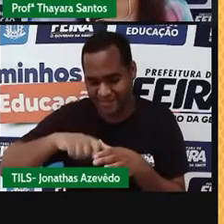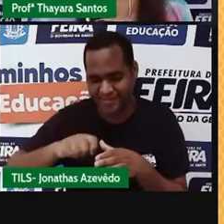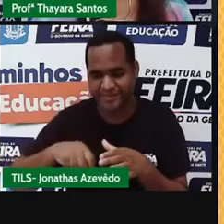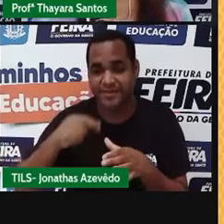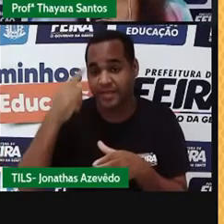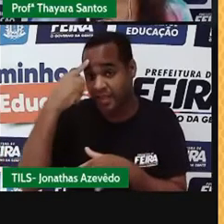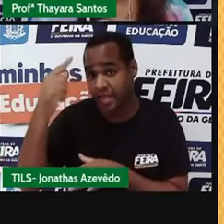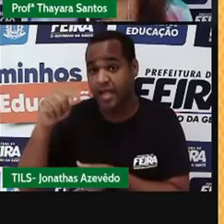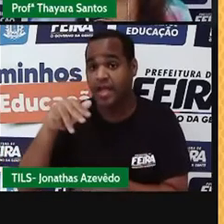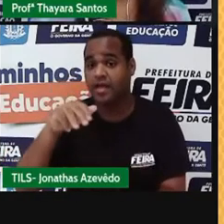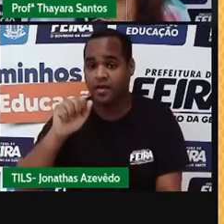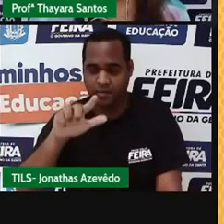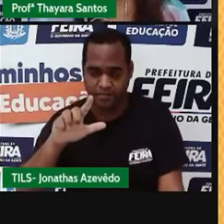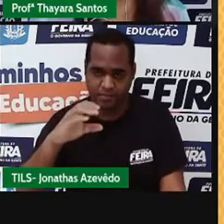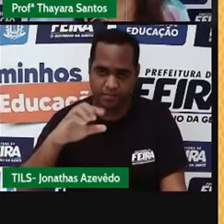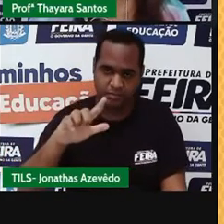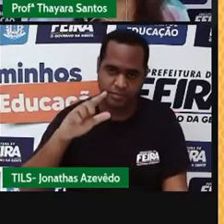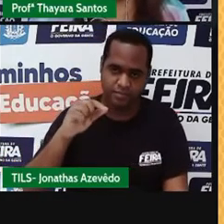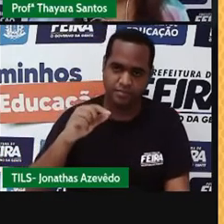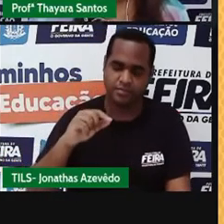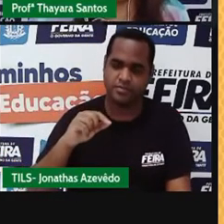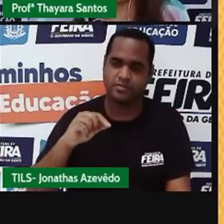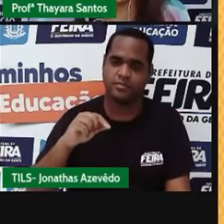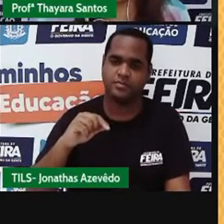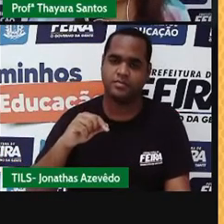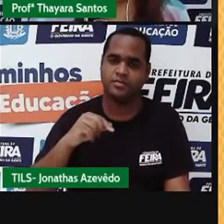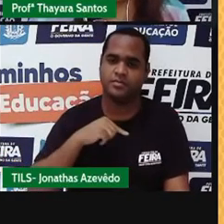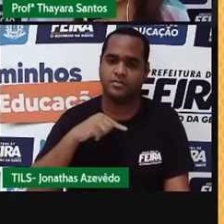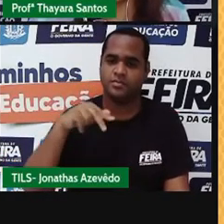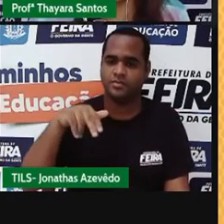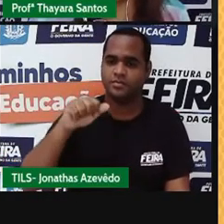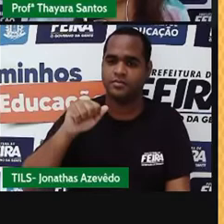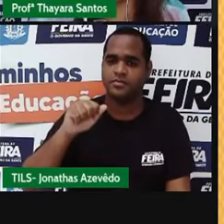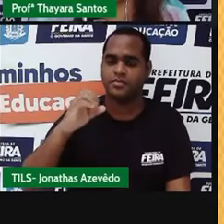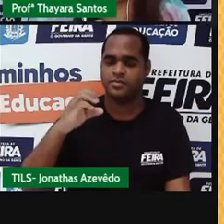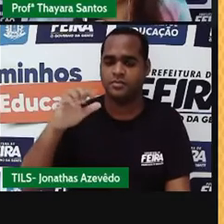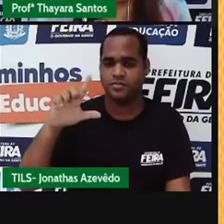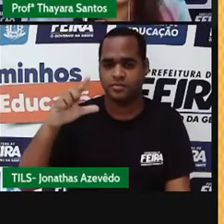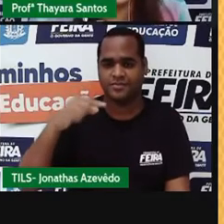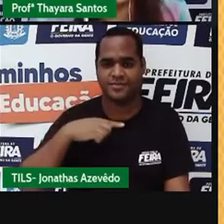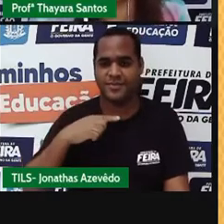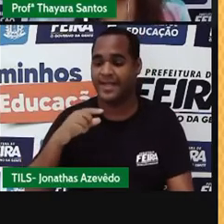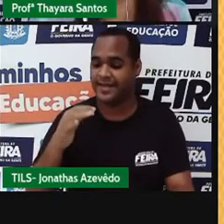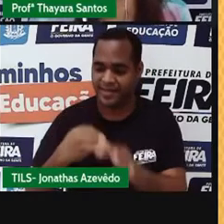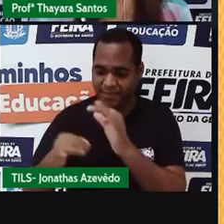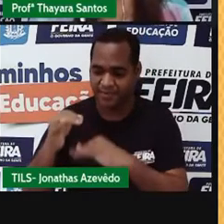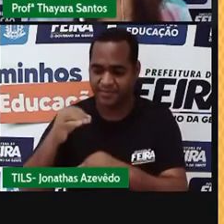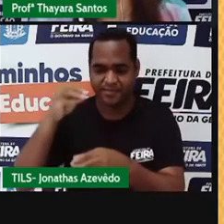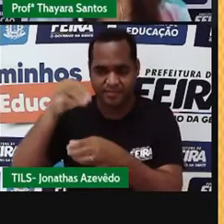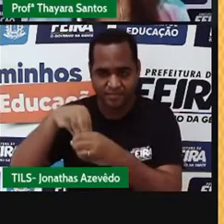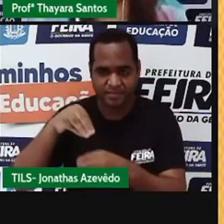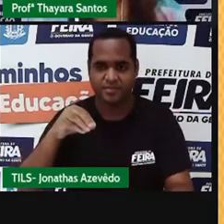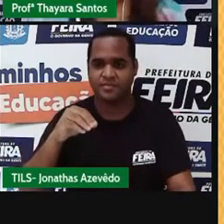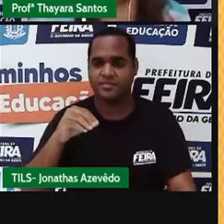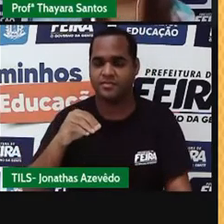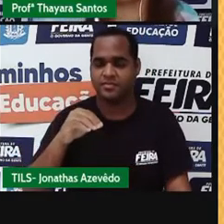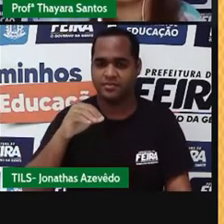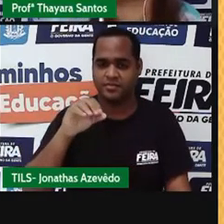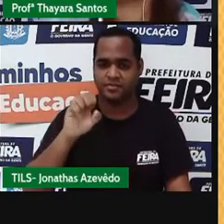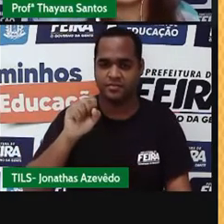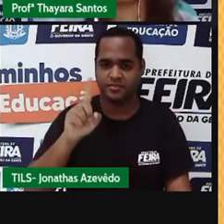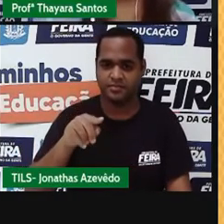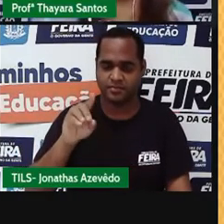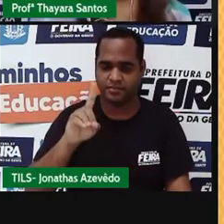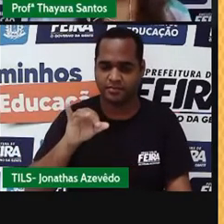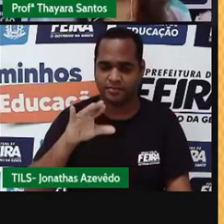O cloreto de sódio é formado pelo Na, que é um elemento químico, o sódio, e o Cl, que é o